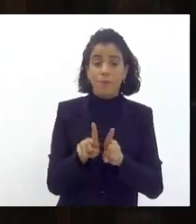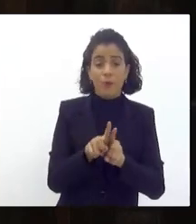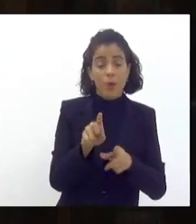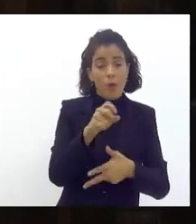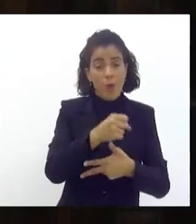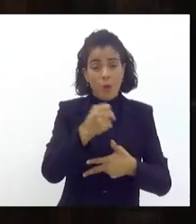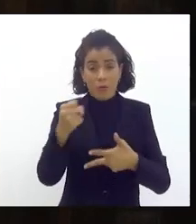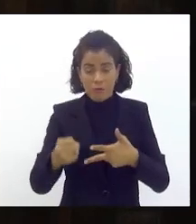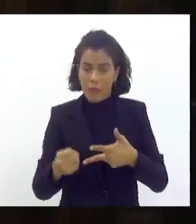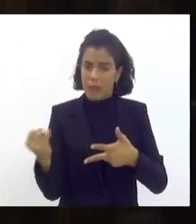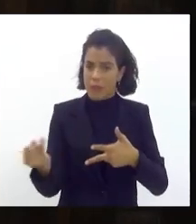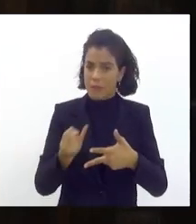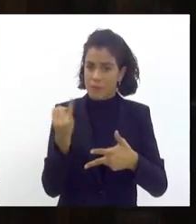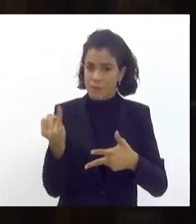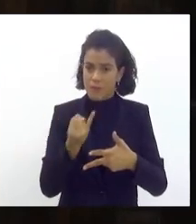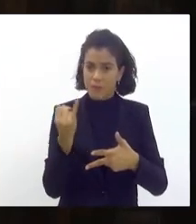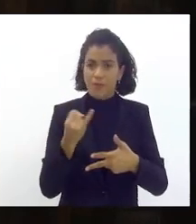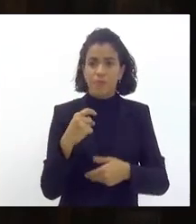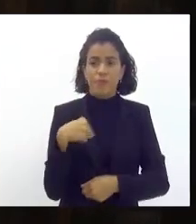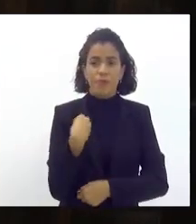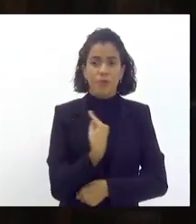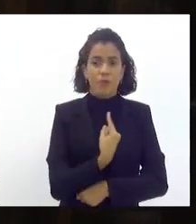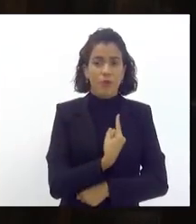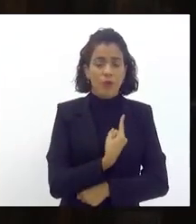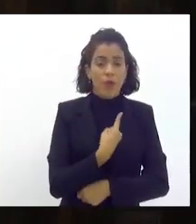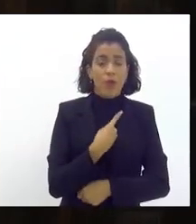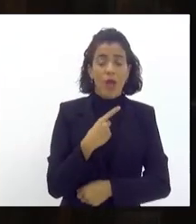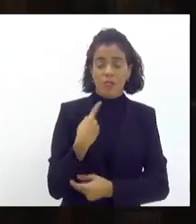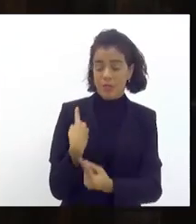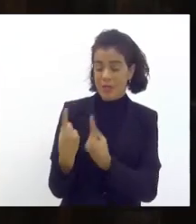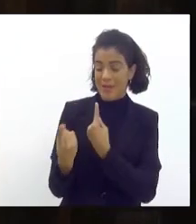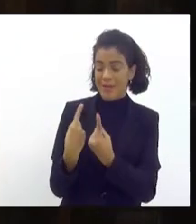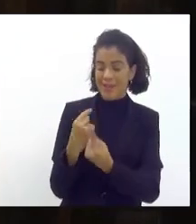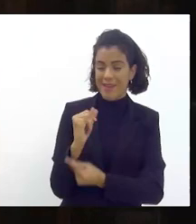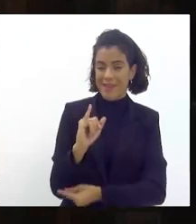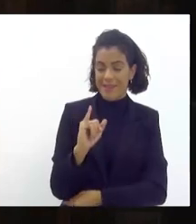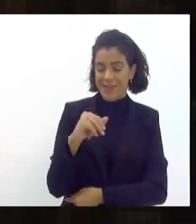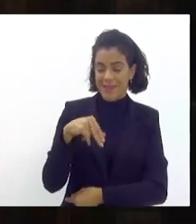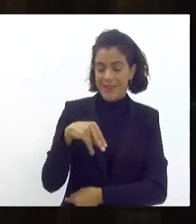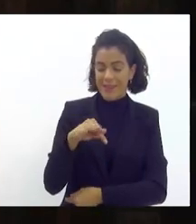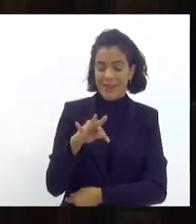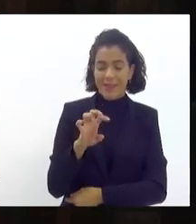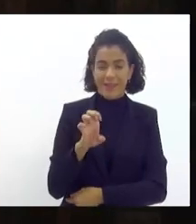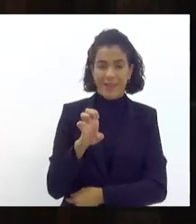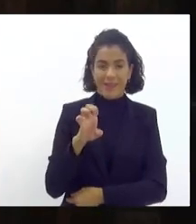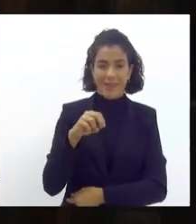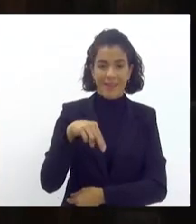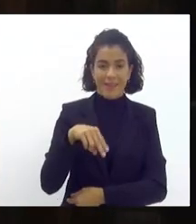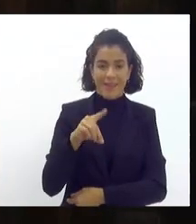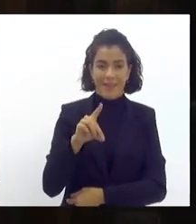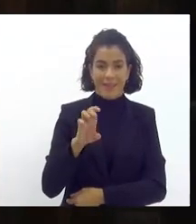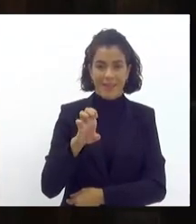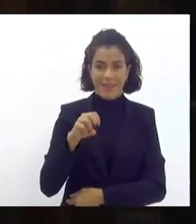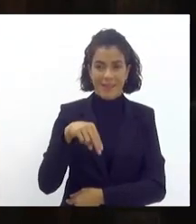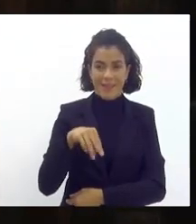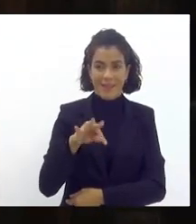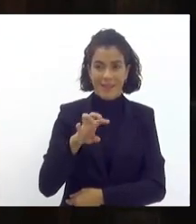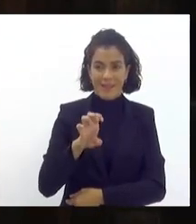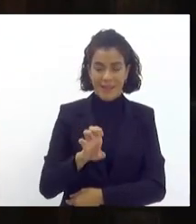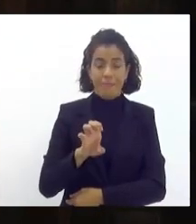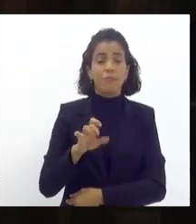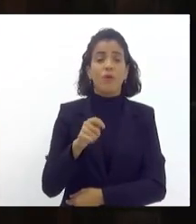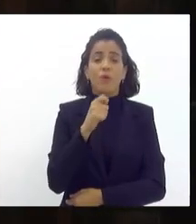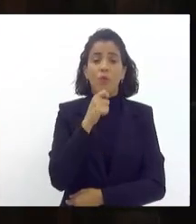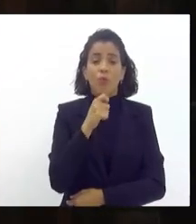é importante nós estamos as escolas da Intendente Magalhães nós nos distanciamos muito da iniciativa privada porque não temos